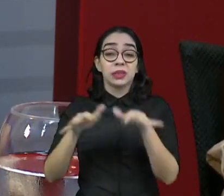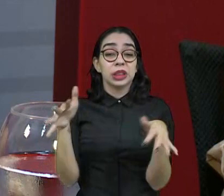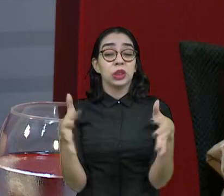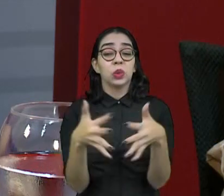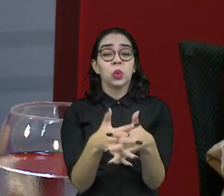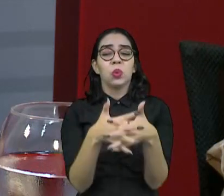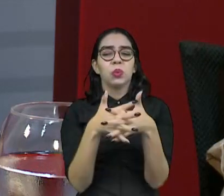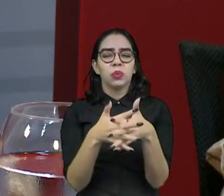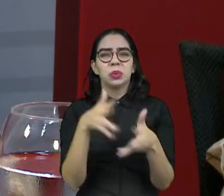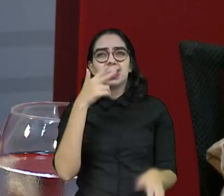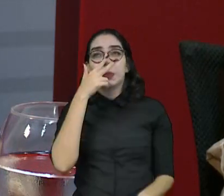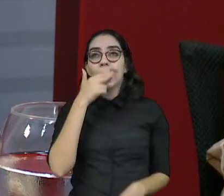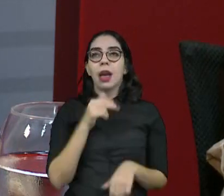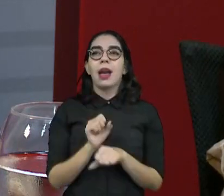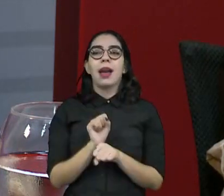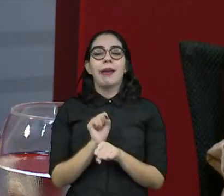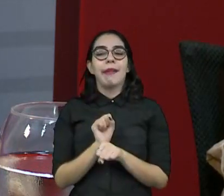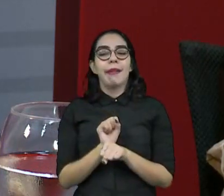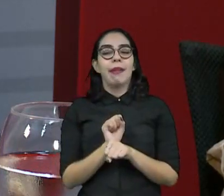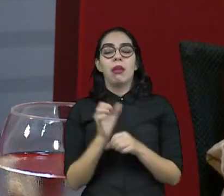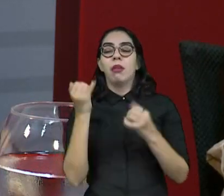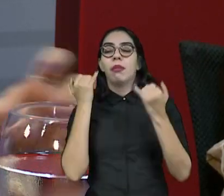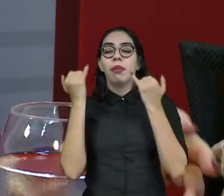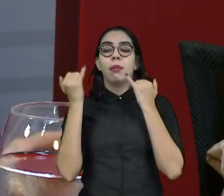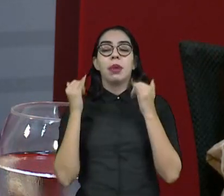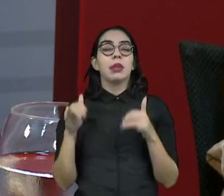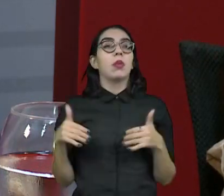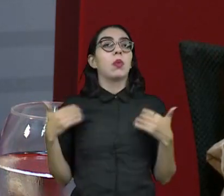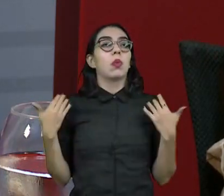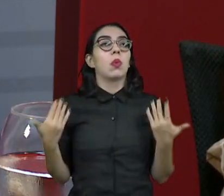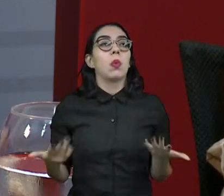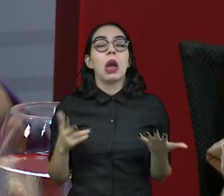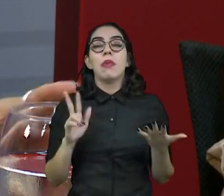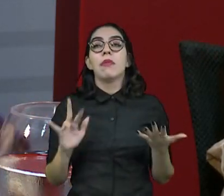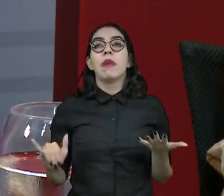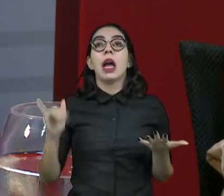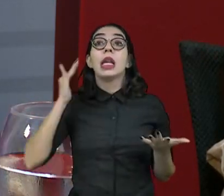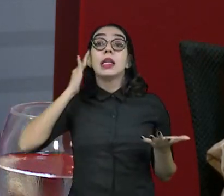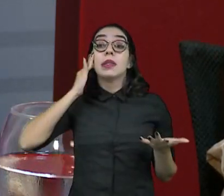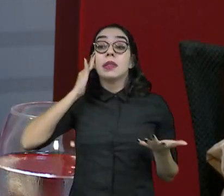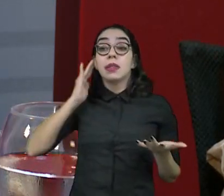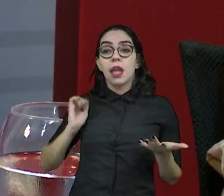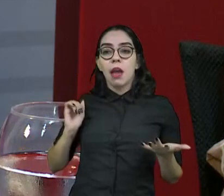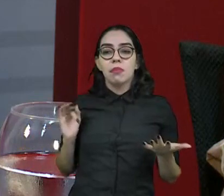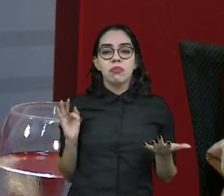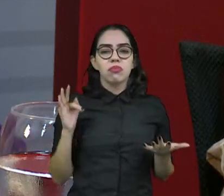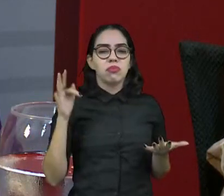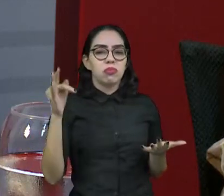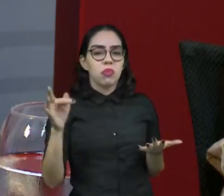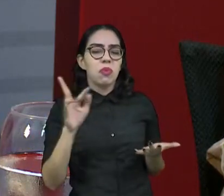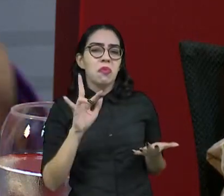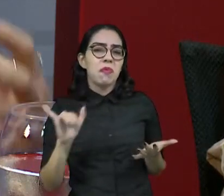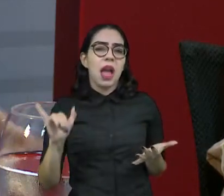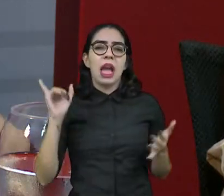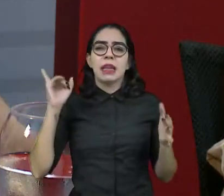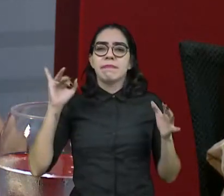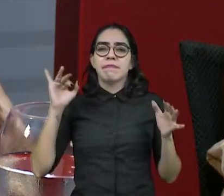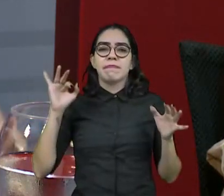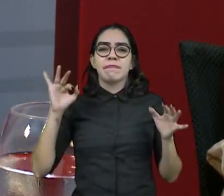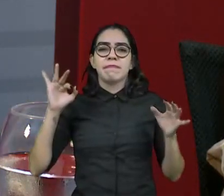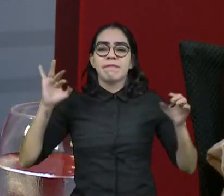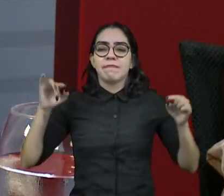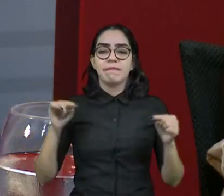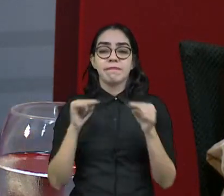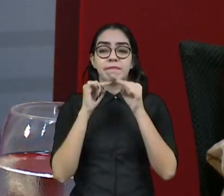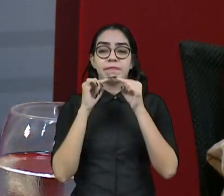sempre esperando que vai ter uma antecipação, vai ter alguém que vai adivinhar. Então, as pesquisas viraram uma espécie de